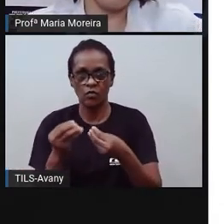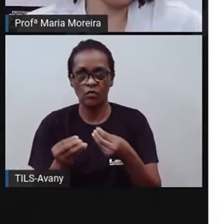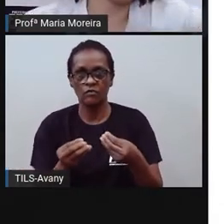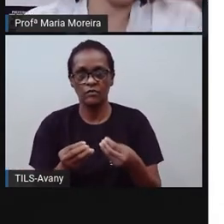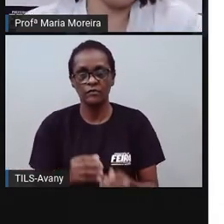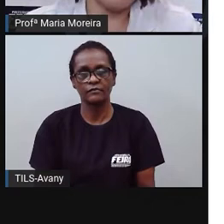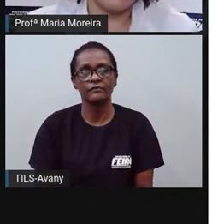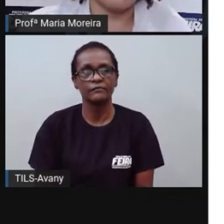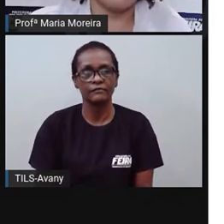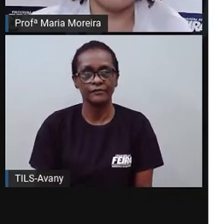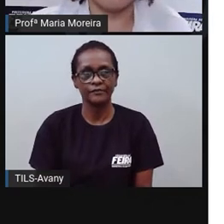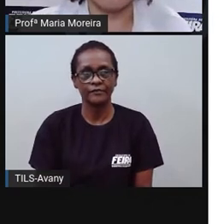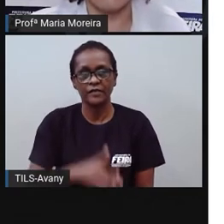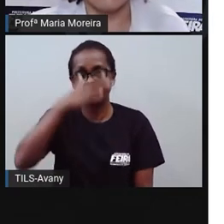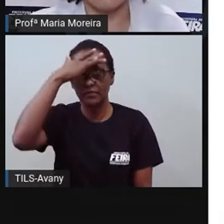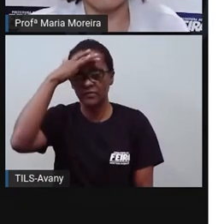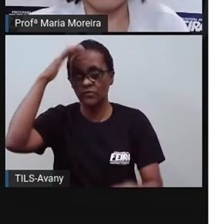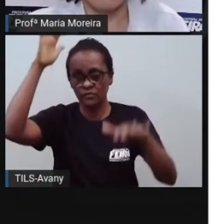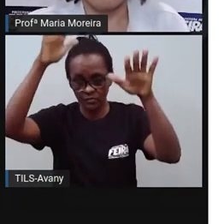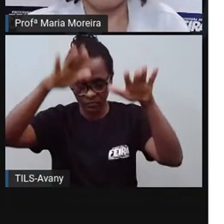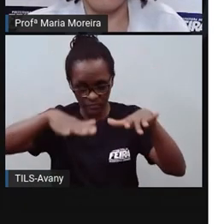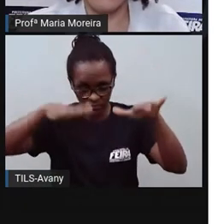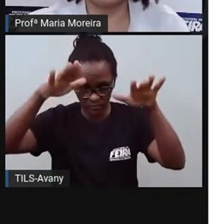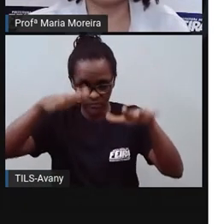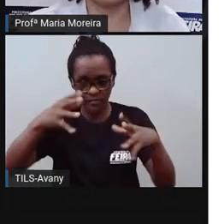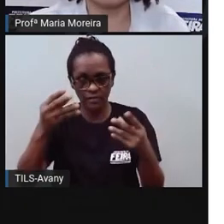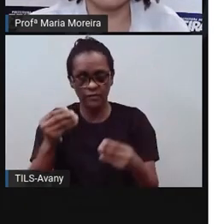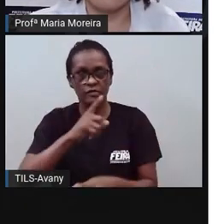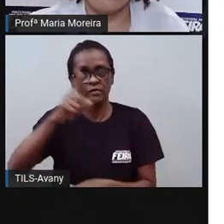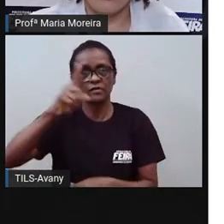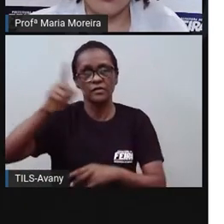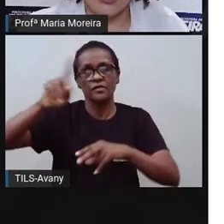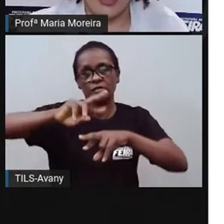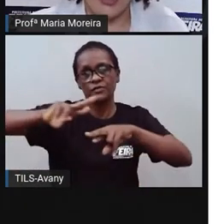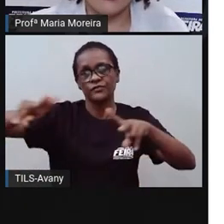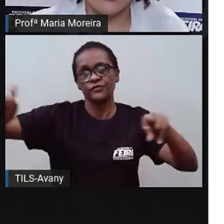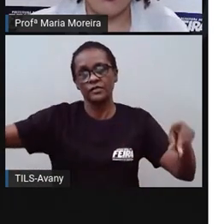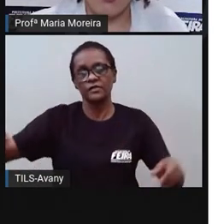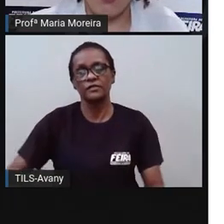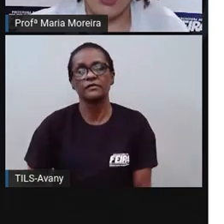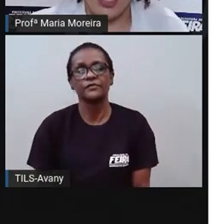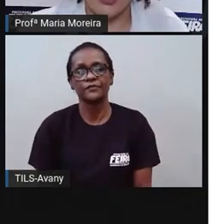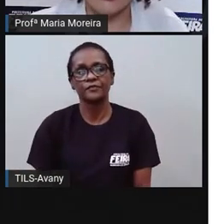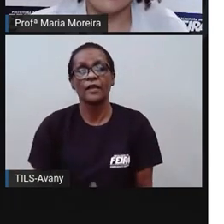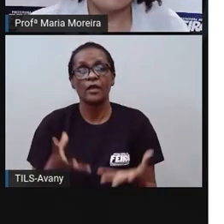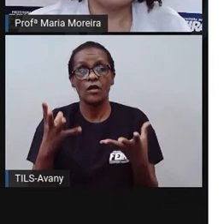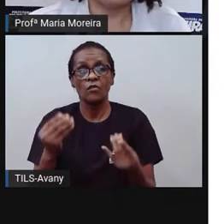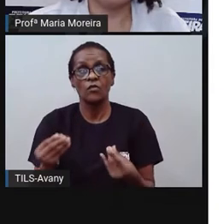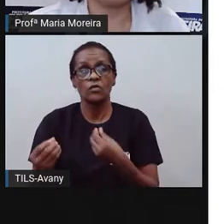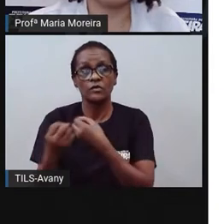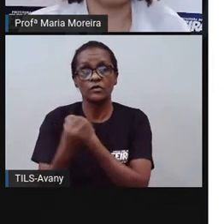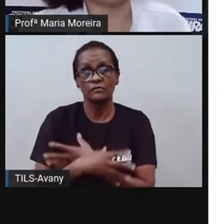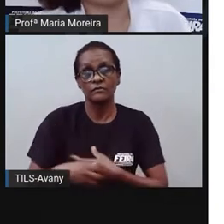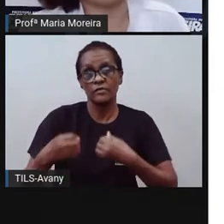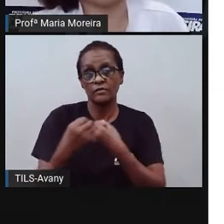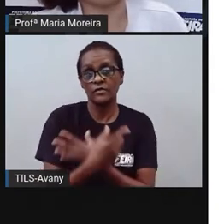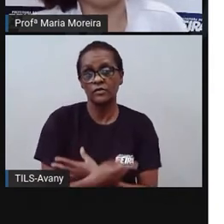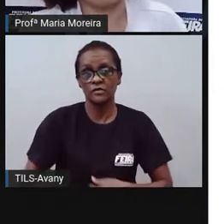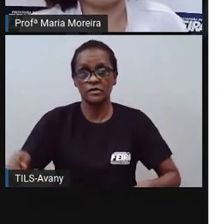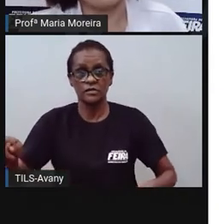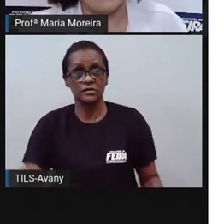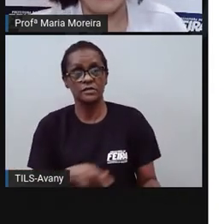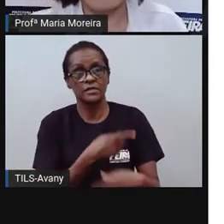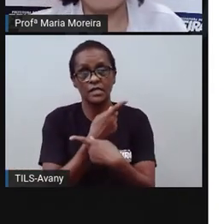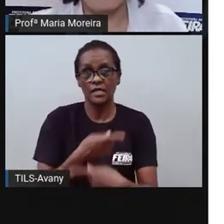que é cultuado aí, esse deus africano. Bom, as expressões musicais e corporais também possuem